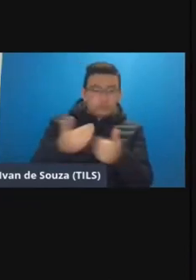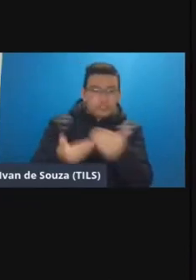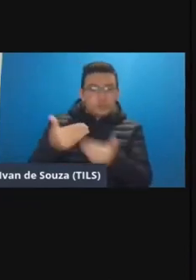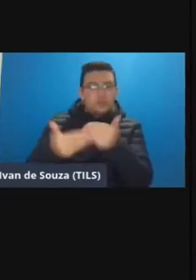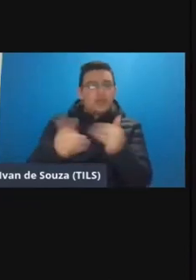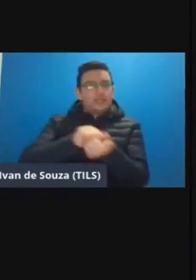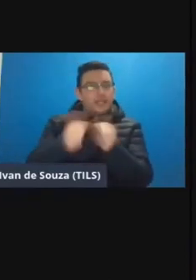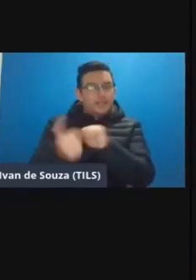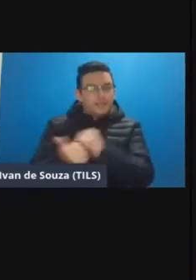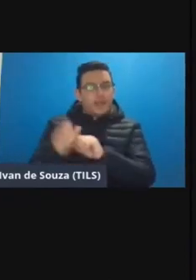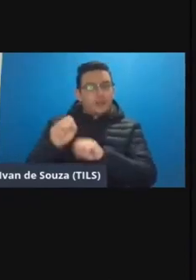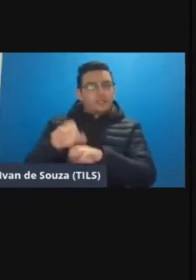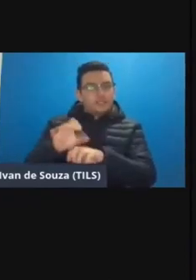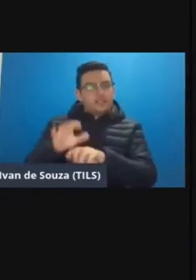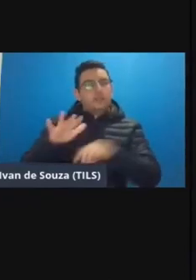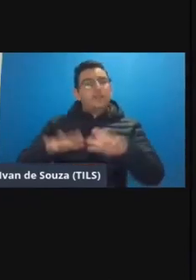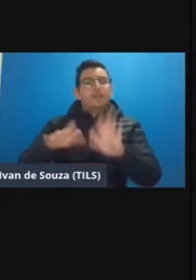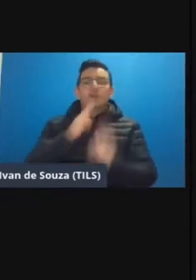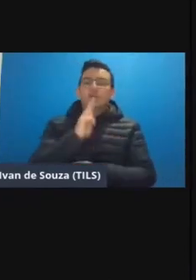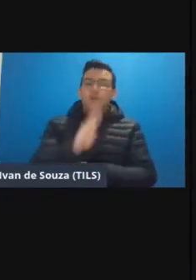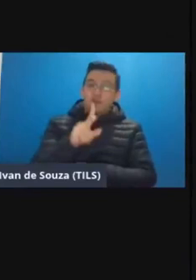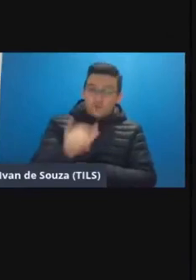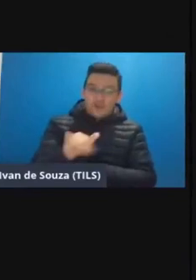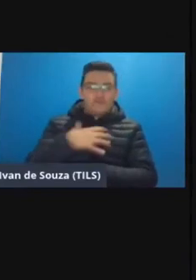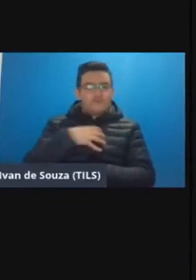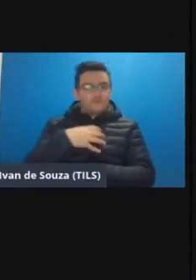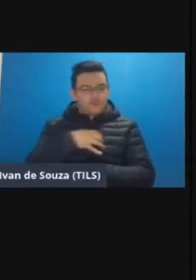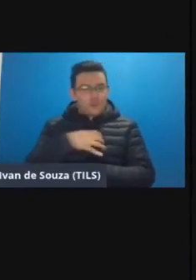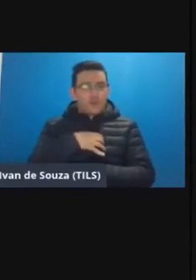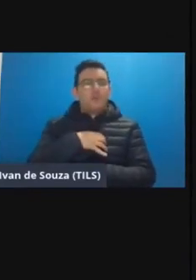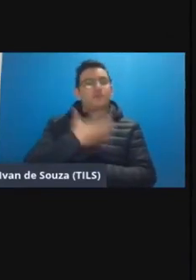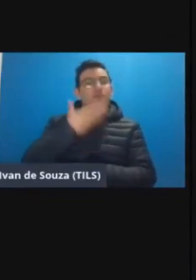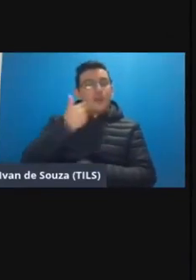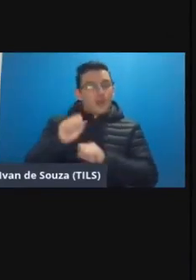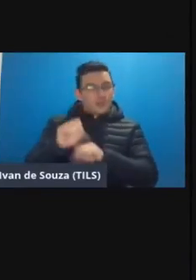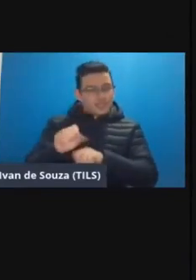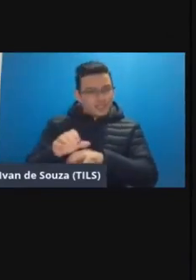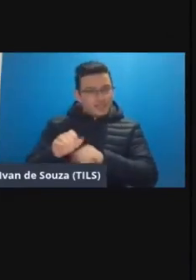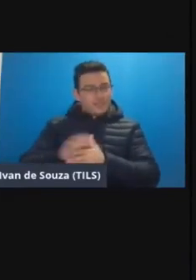e adaptar o ensino conforme tais resultados serão formas então de personalizar o ensino